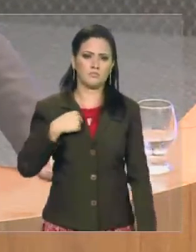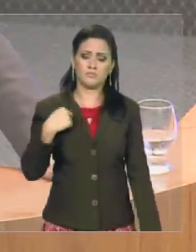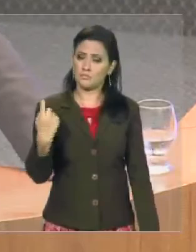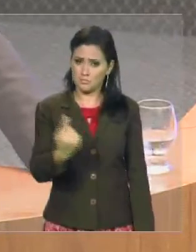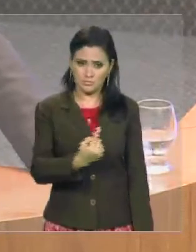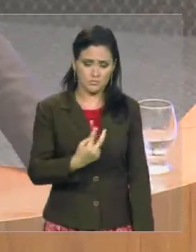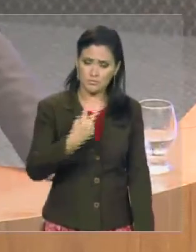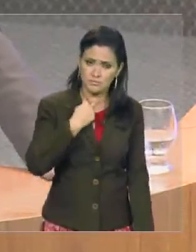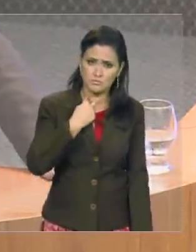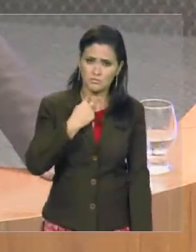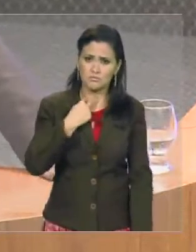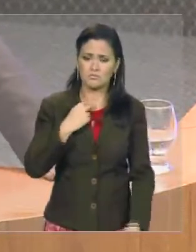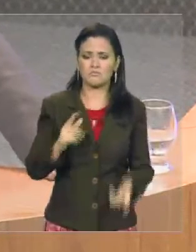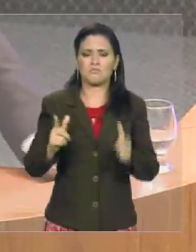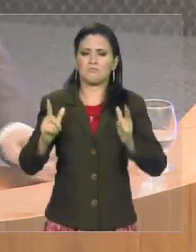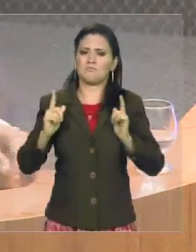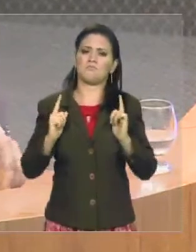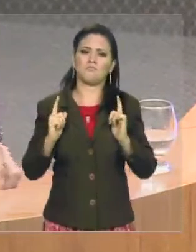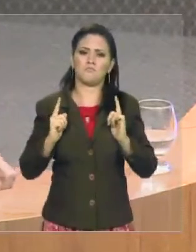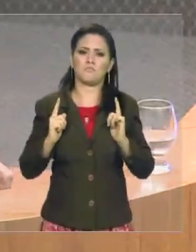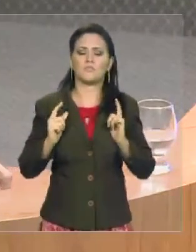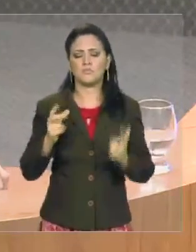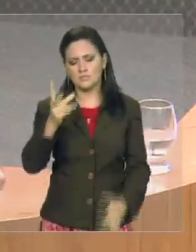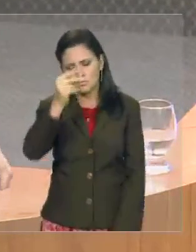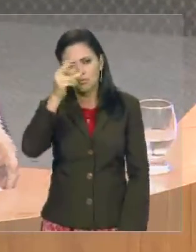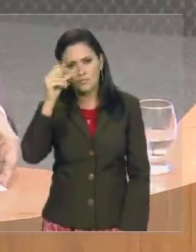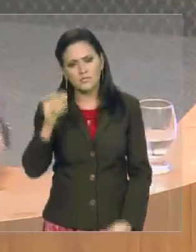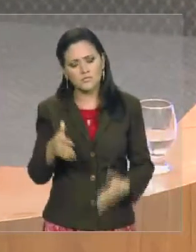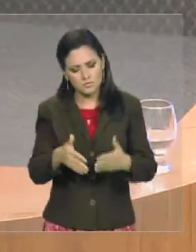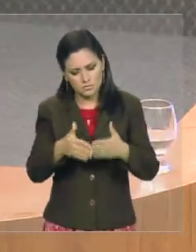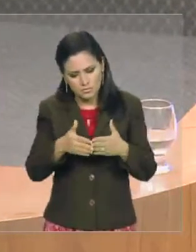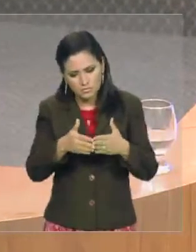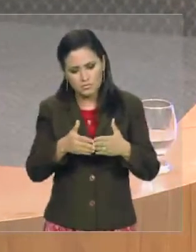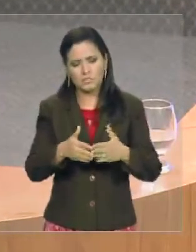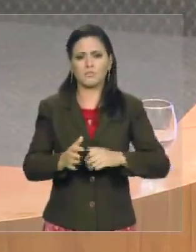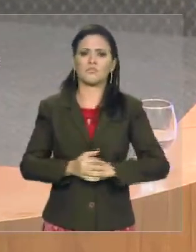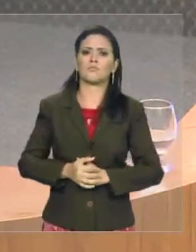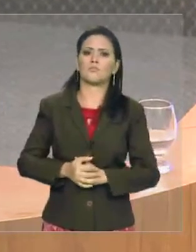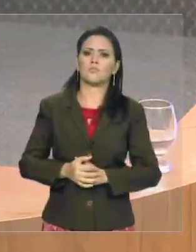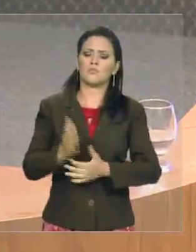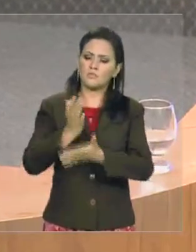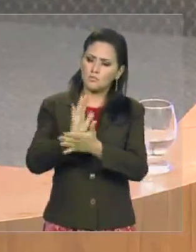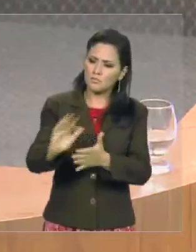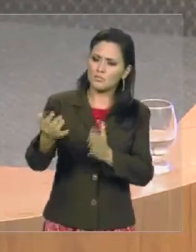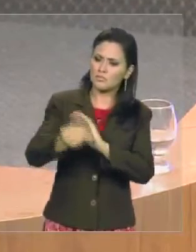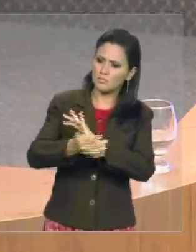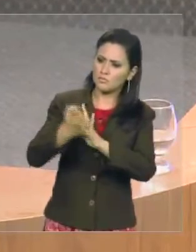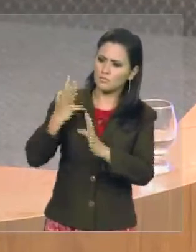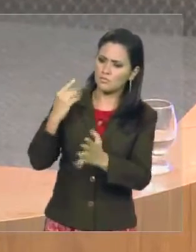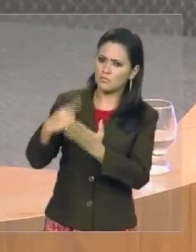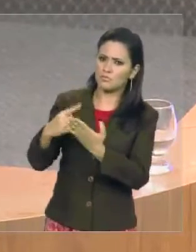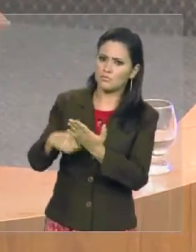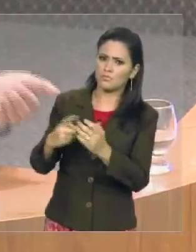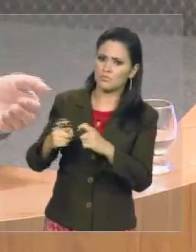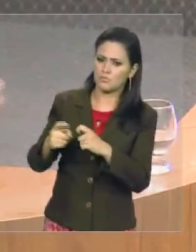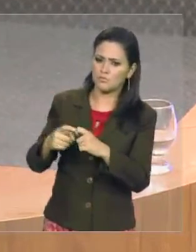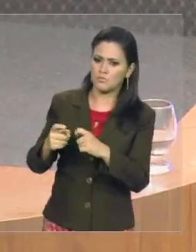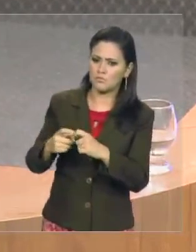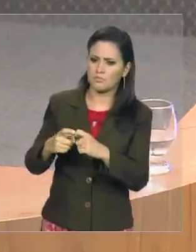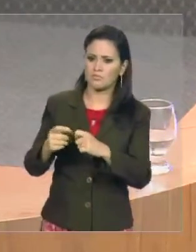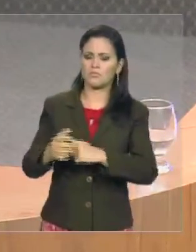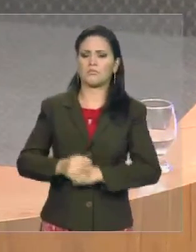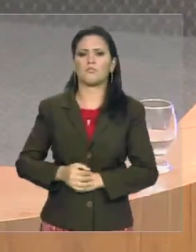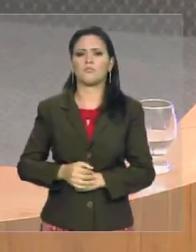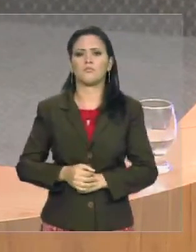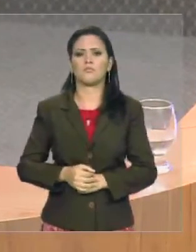braços. Senhor prefeito, por gentileza, acabe com essas filas de marcação de consulta. Coloque mais especialistas